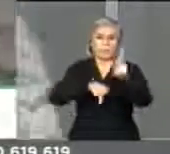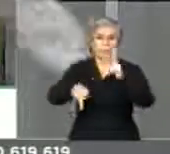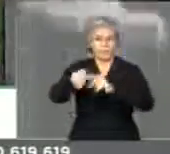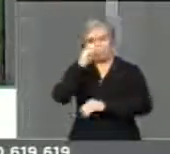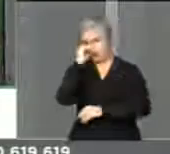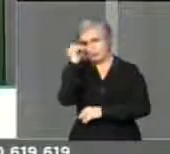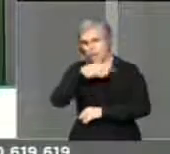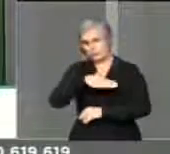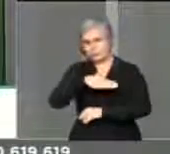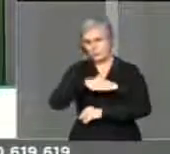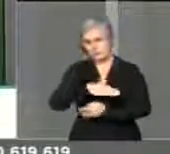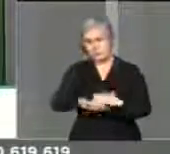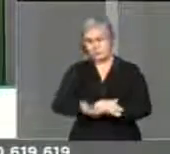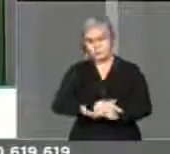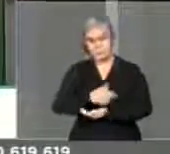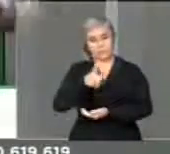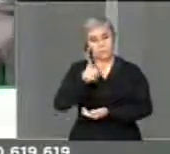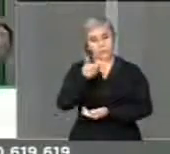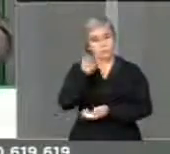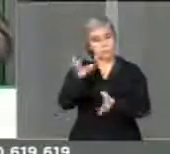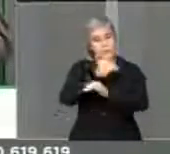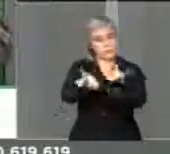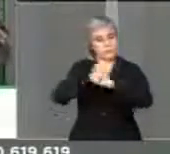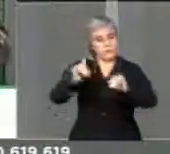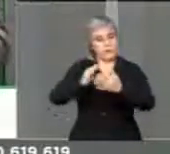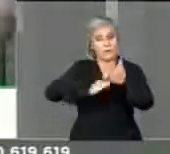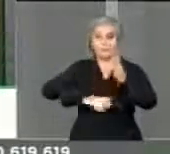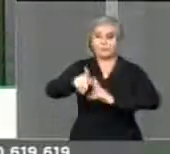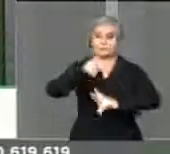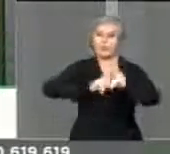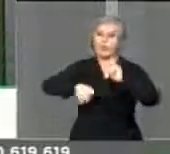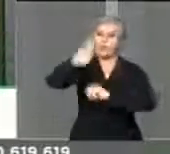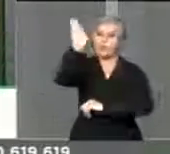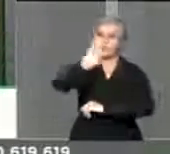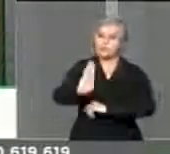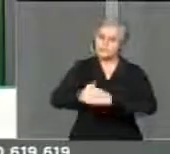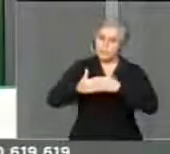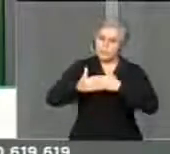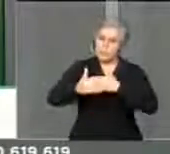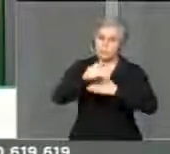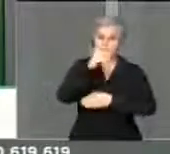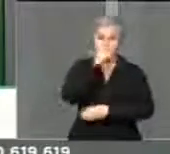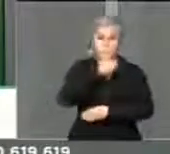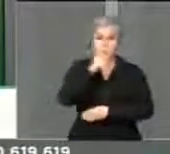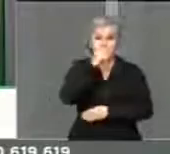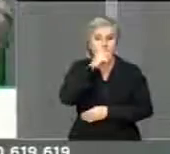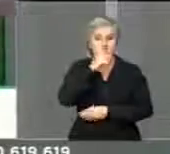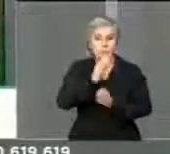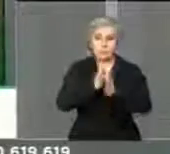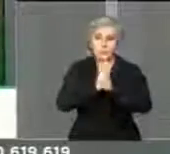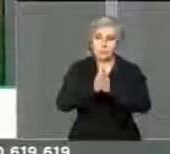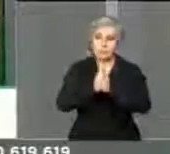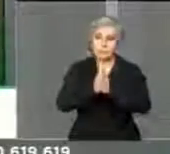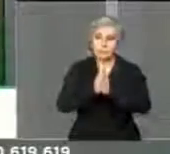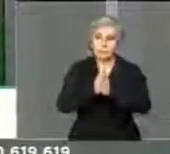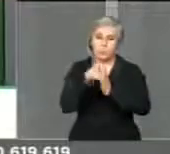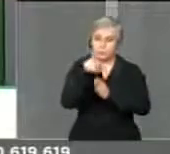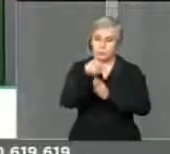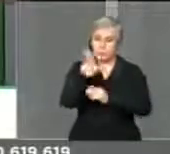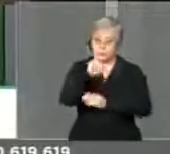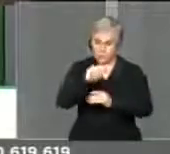Eu quero dizer a toda a população brasileira, No domingo, coloquem a sua